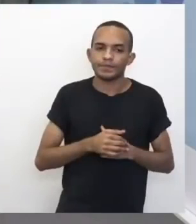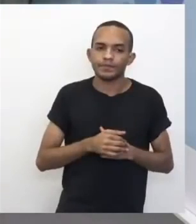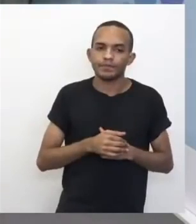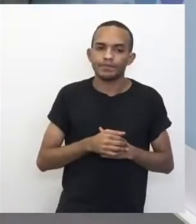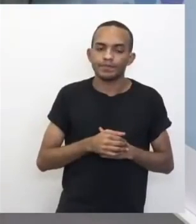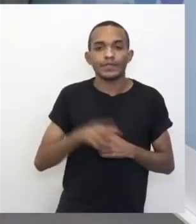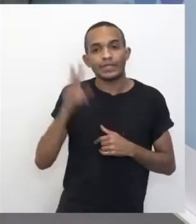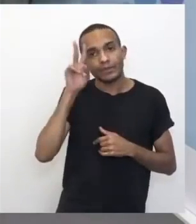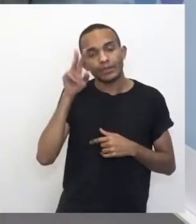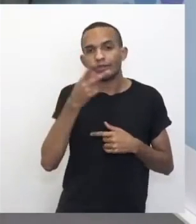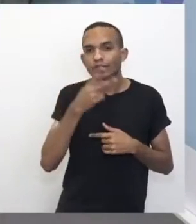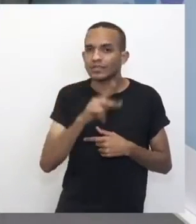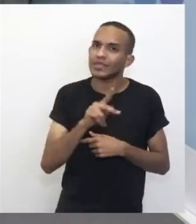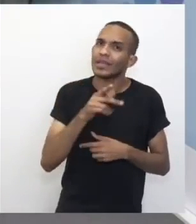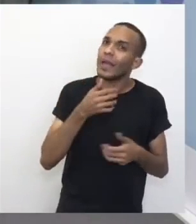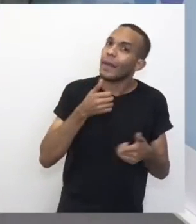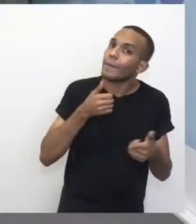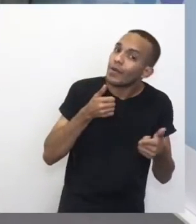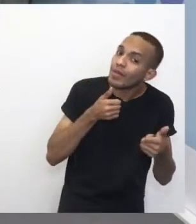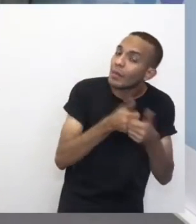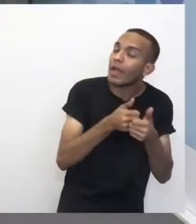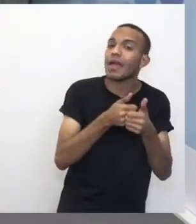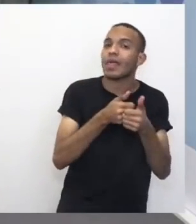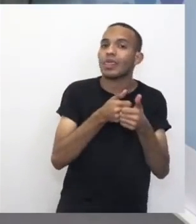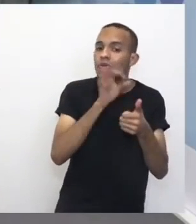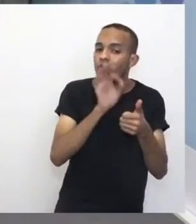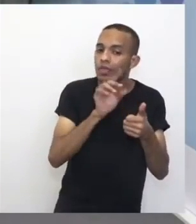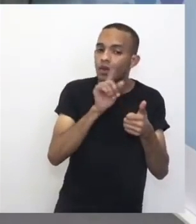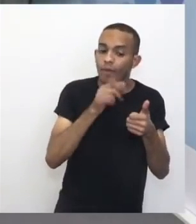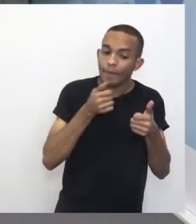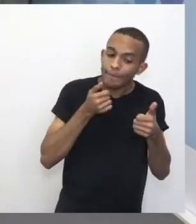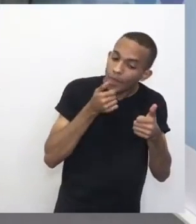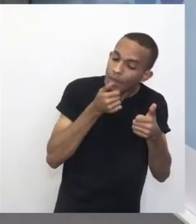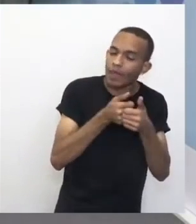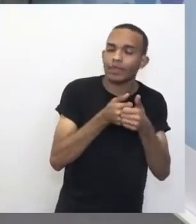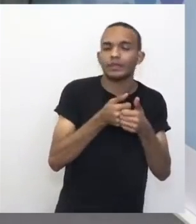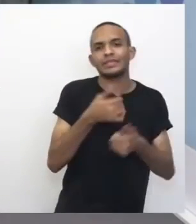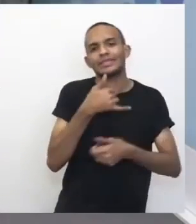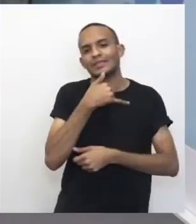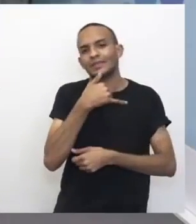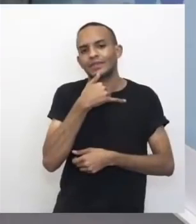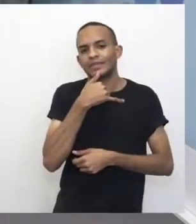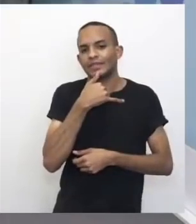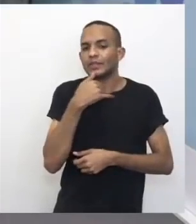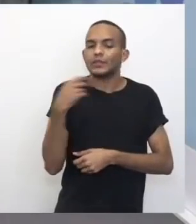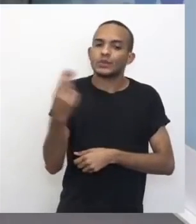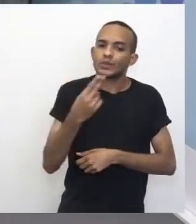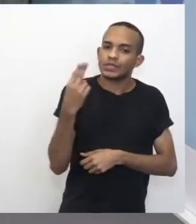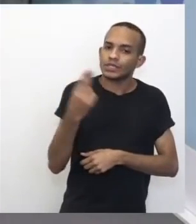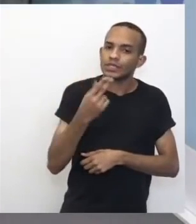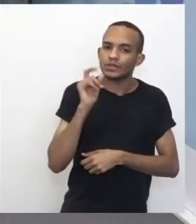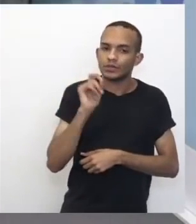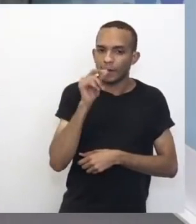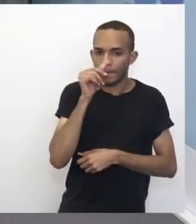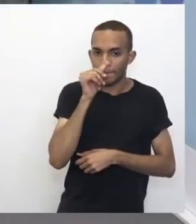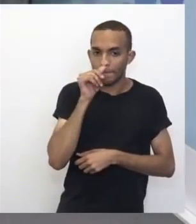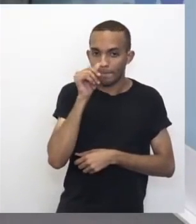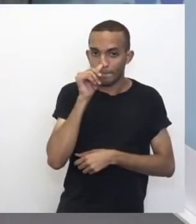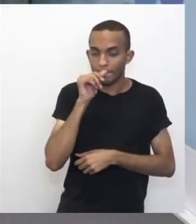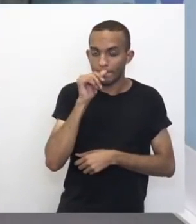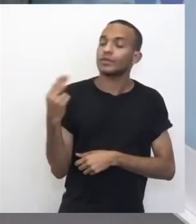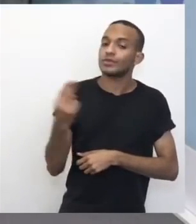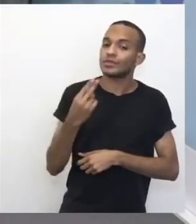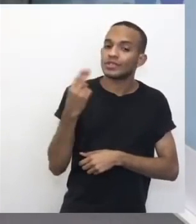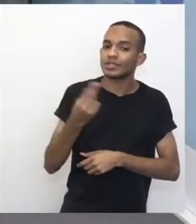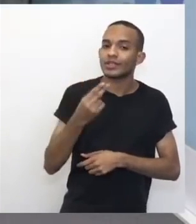que você está fazendo arredondamentos aí para facilitar a explicação, Porque, infelizmente, não dá... Segura aqui para mim. Não